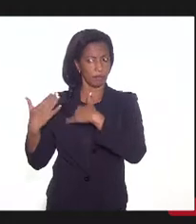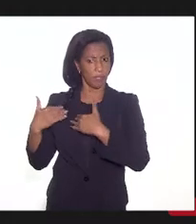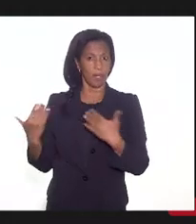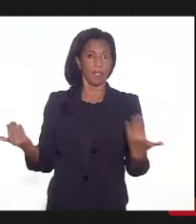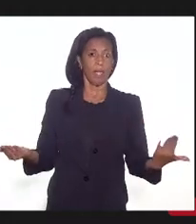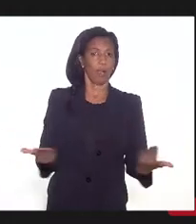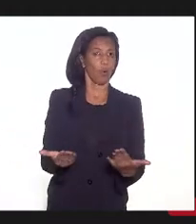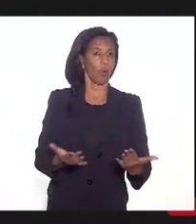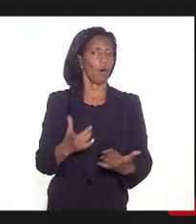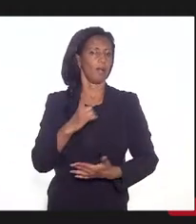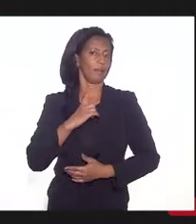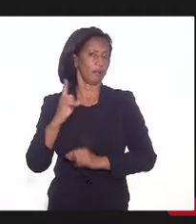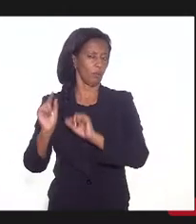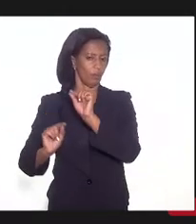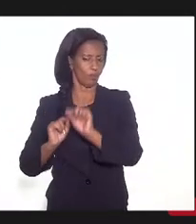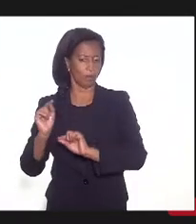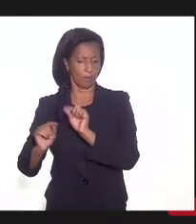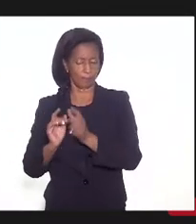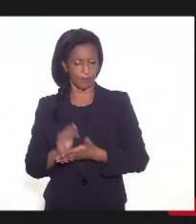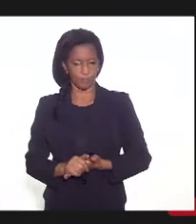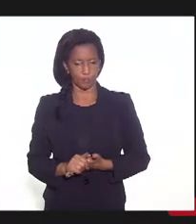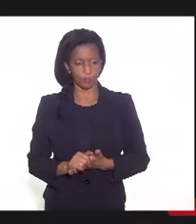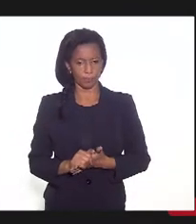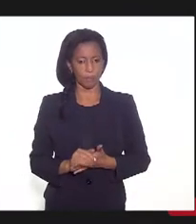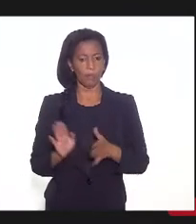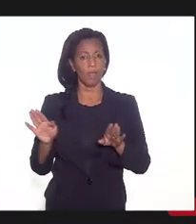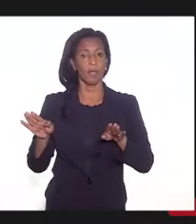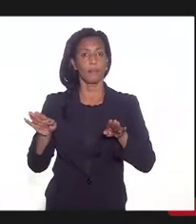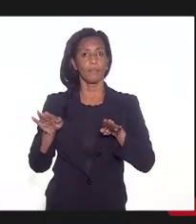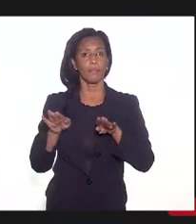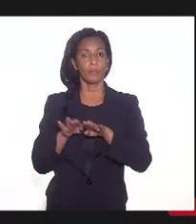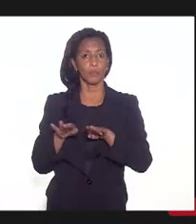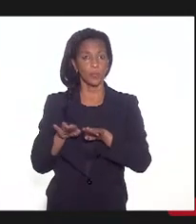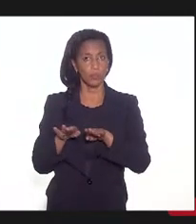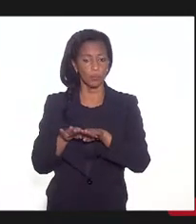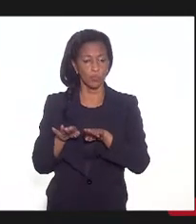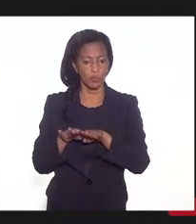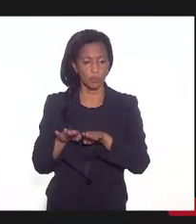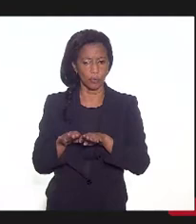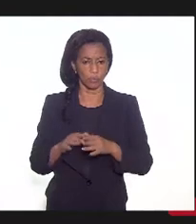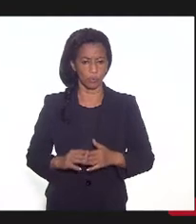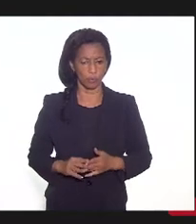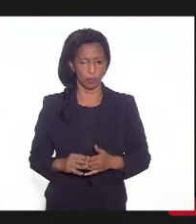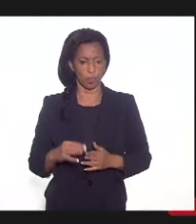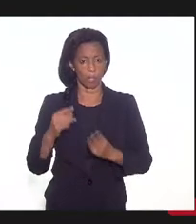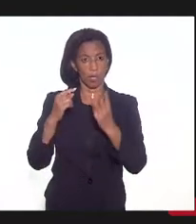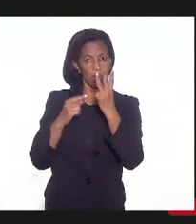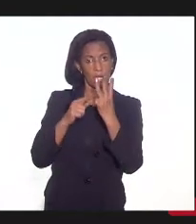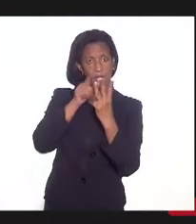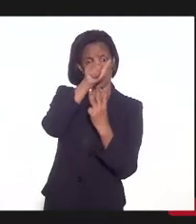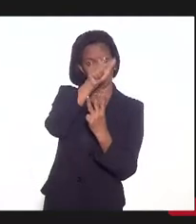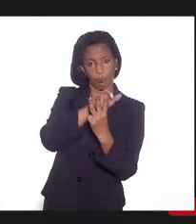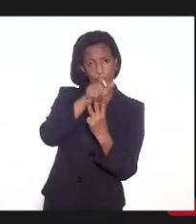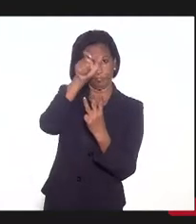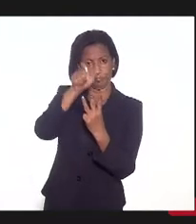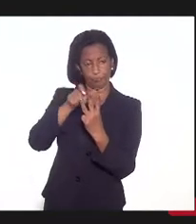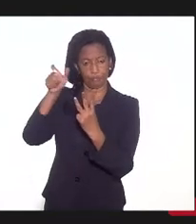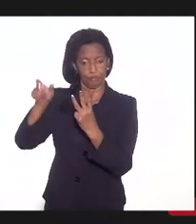as necessidades. Então, requer medidas de ajustes obrigatórias. Aqui, a gente fez três cenários, né?